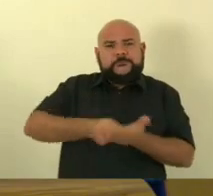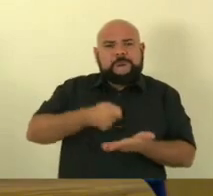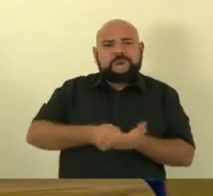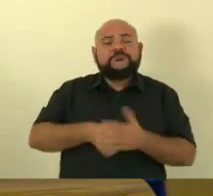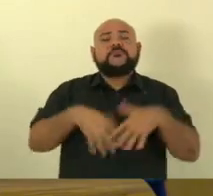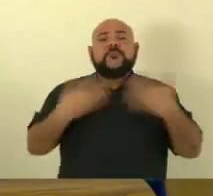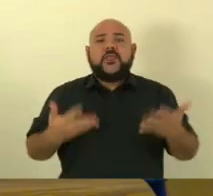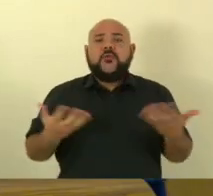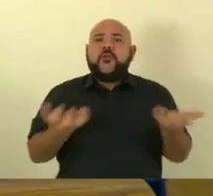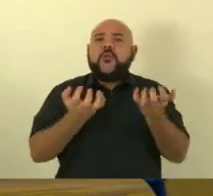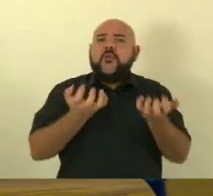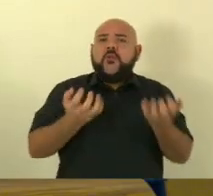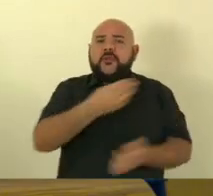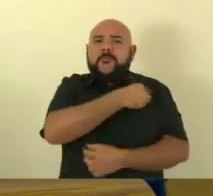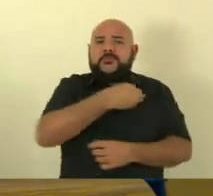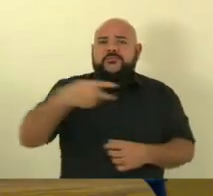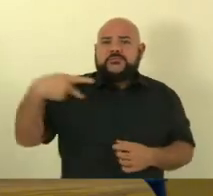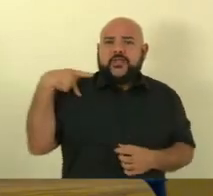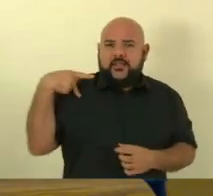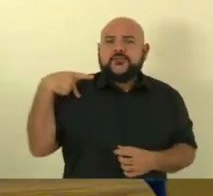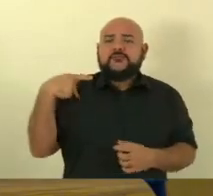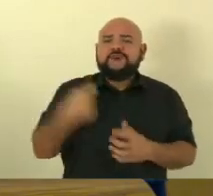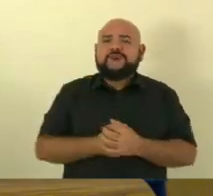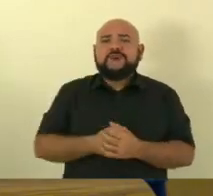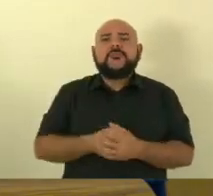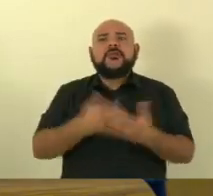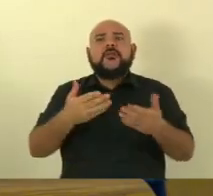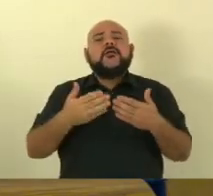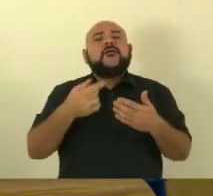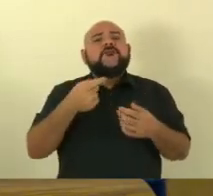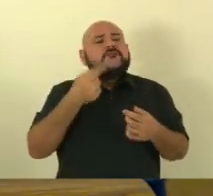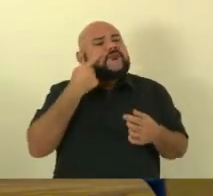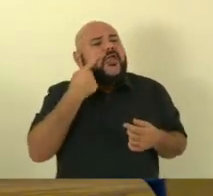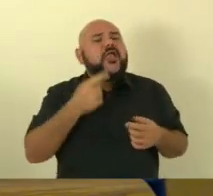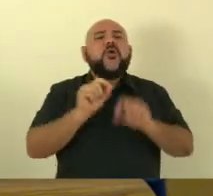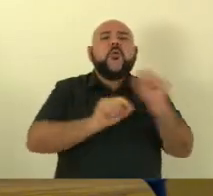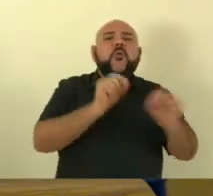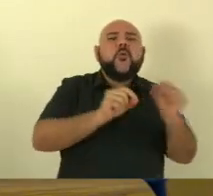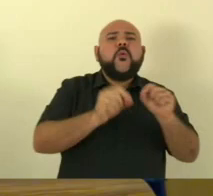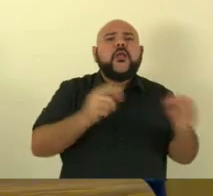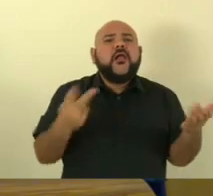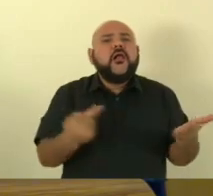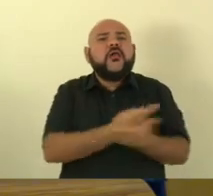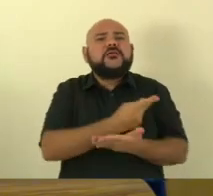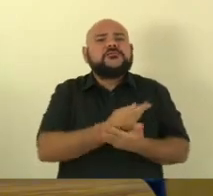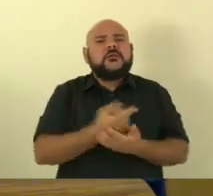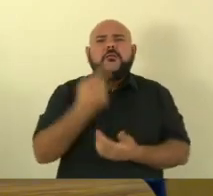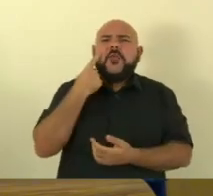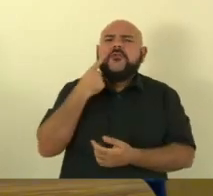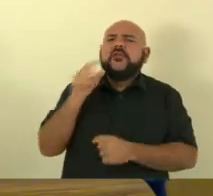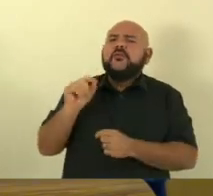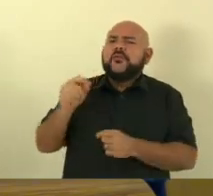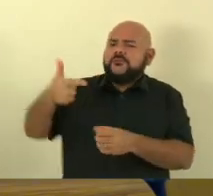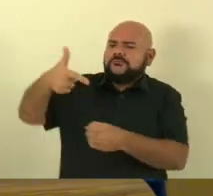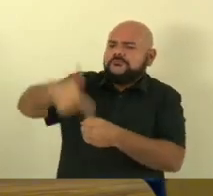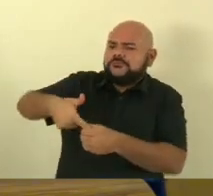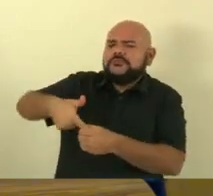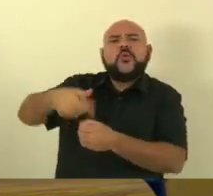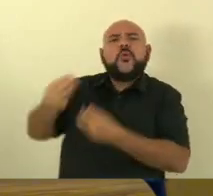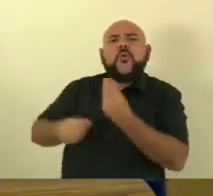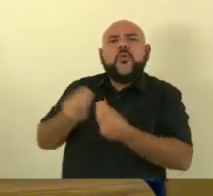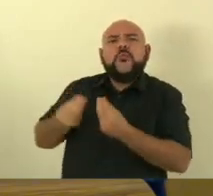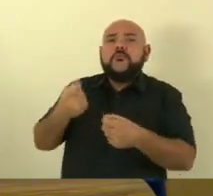abra uma investigação sobre esse combustível já que eles não tinham como voltar